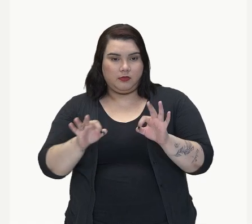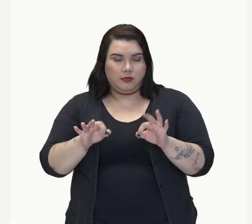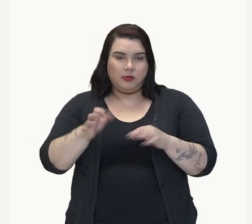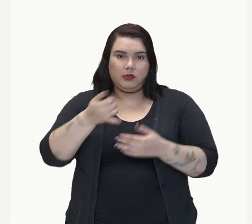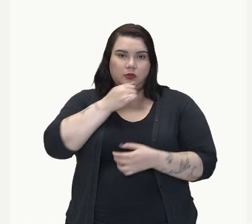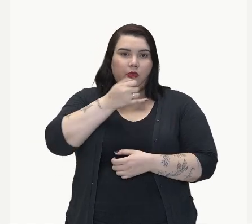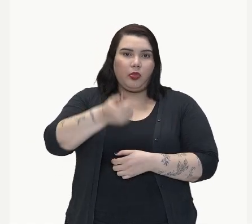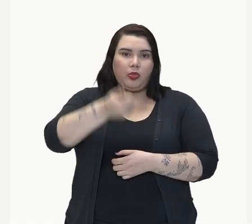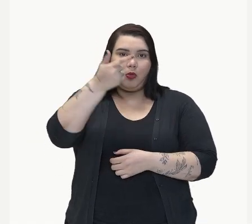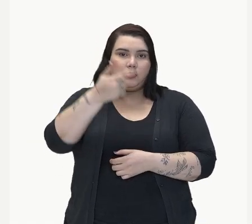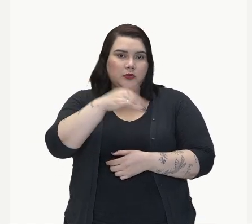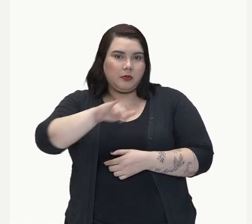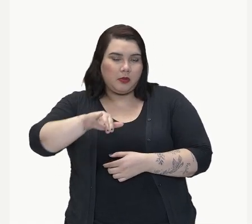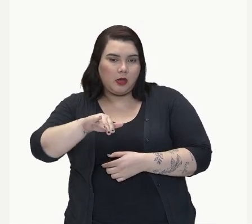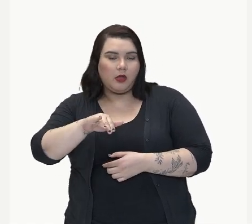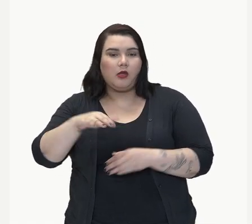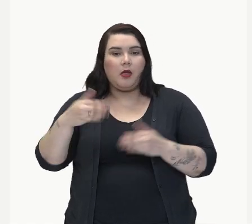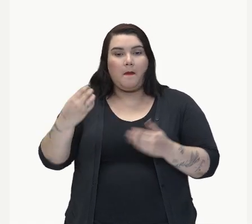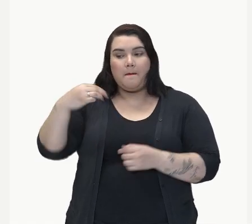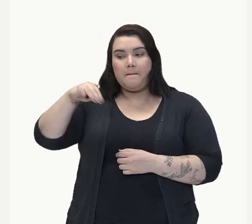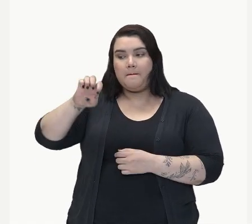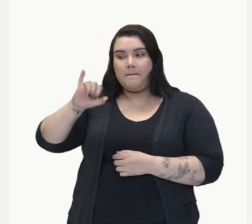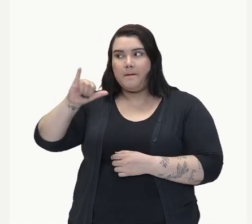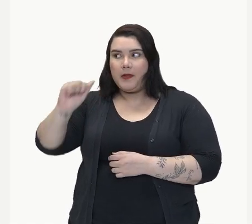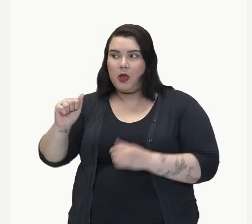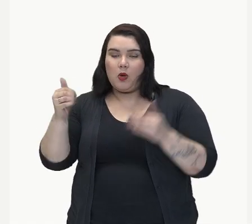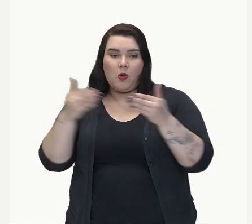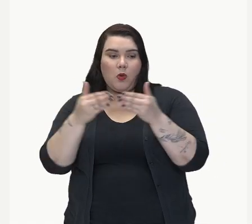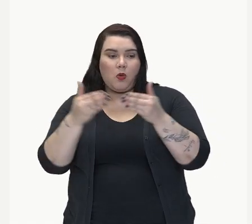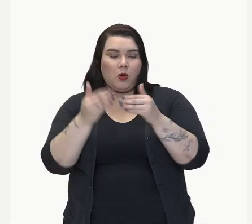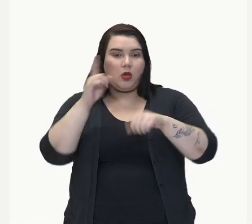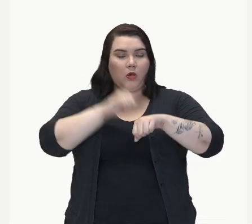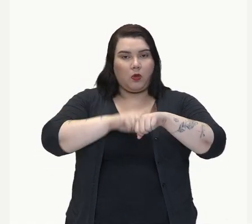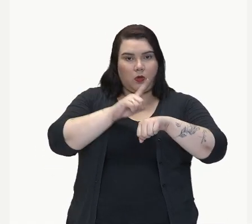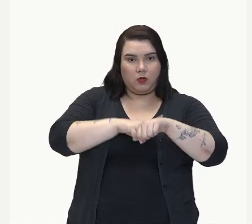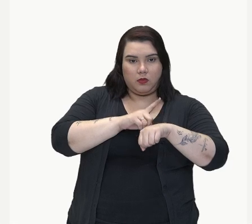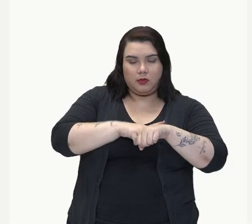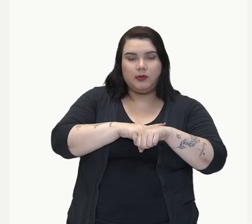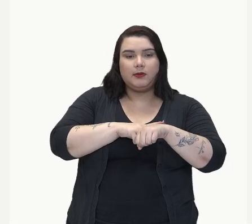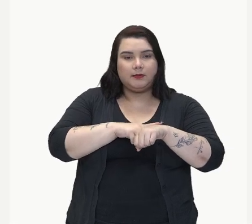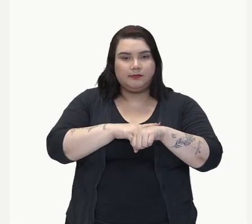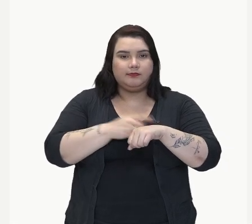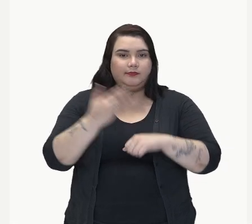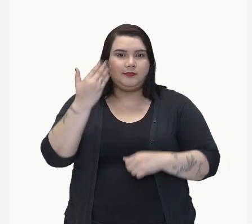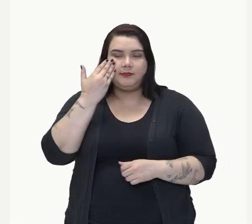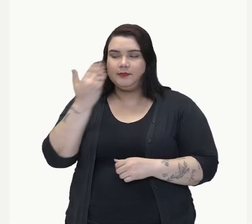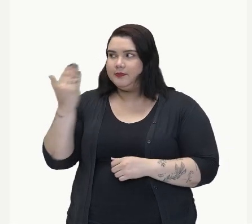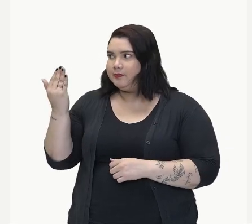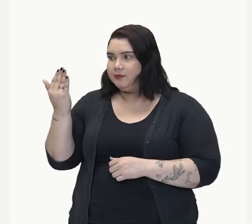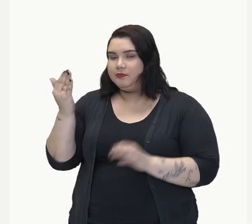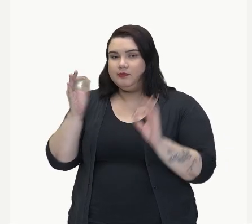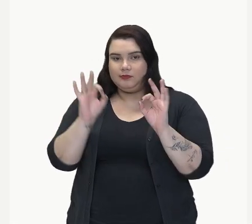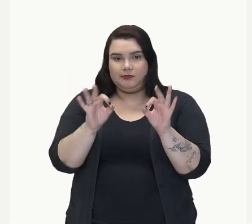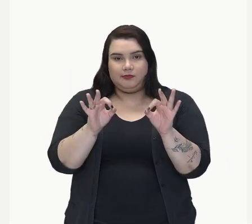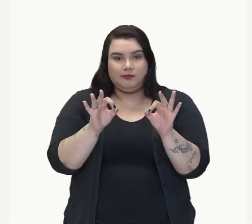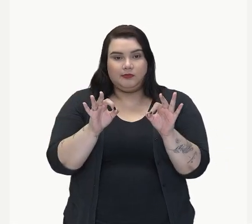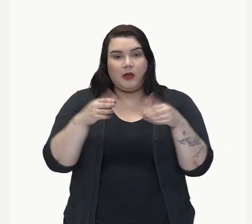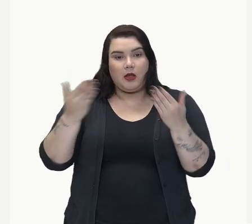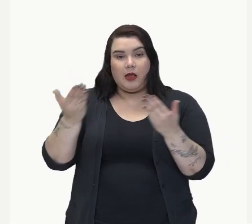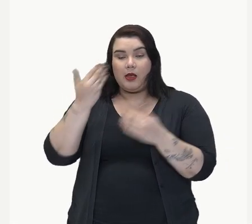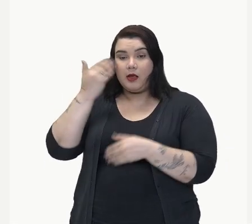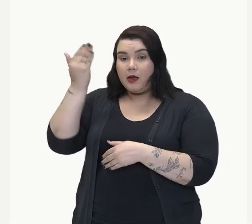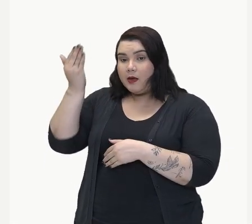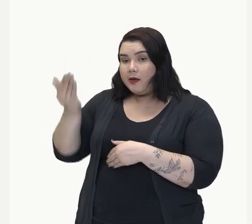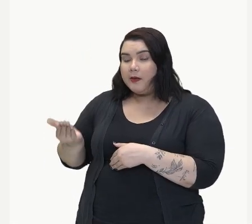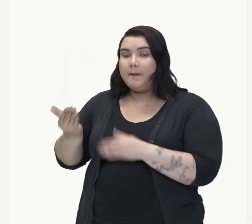hora. Por isso, meia. A metade da hora. Então, aqui vai